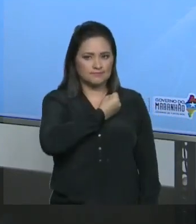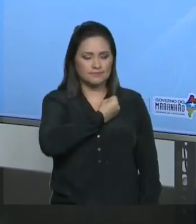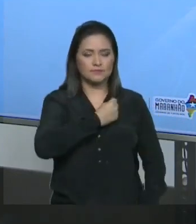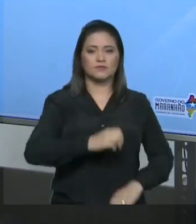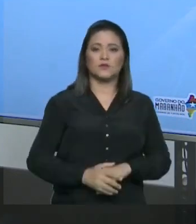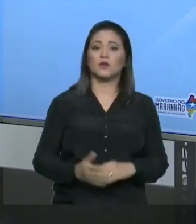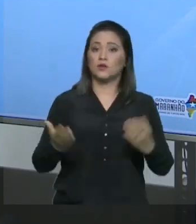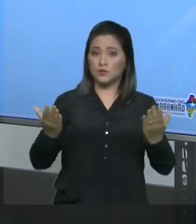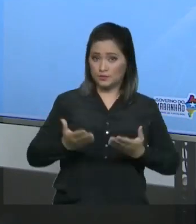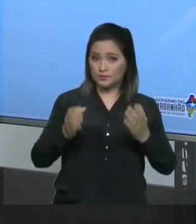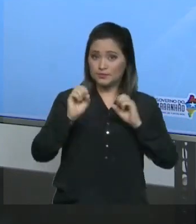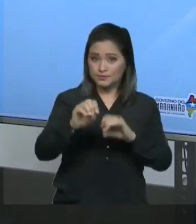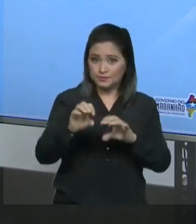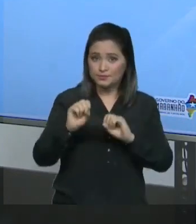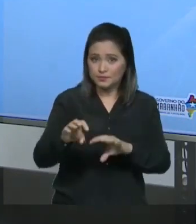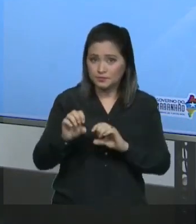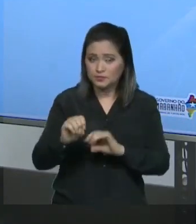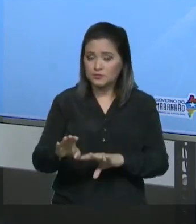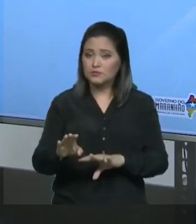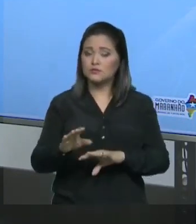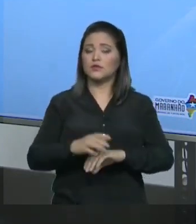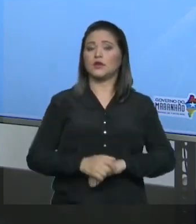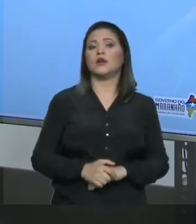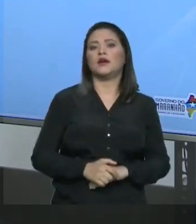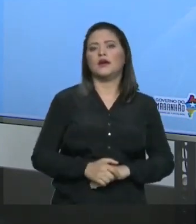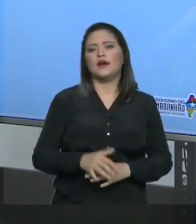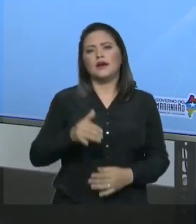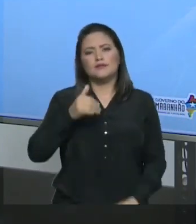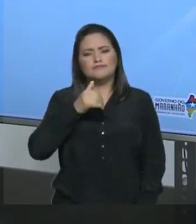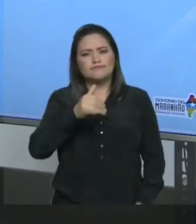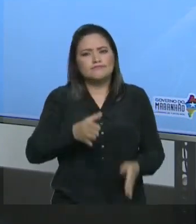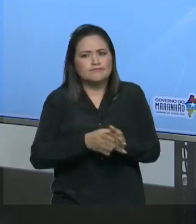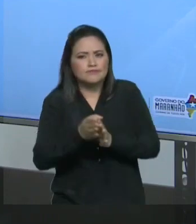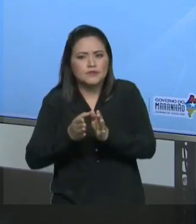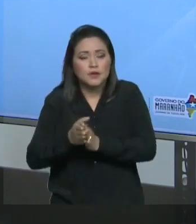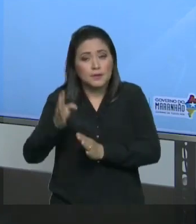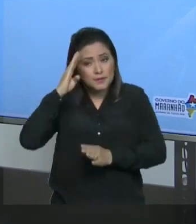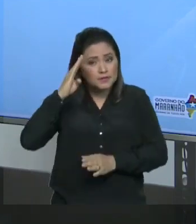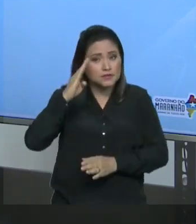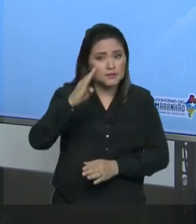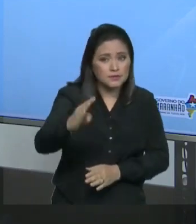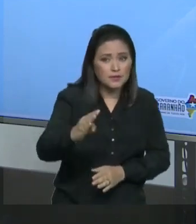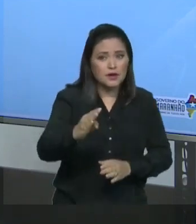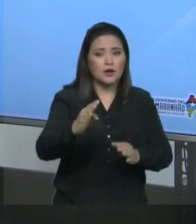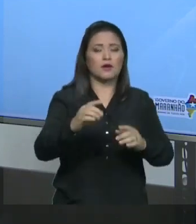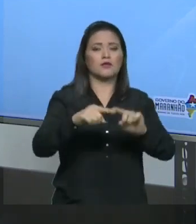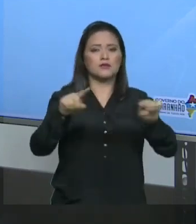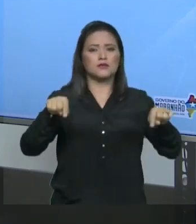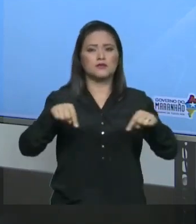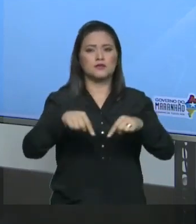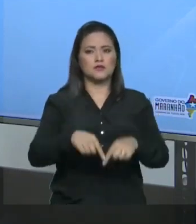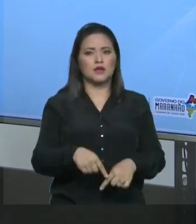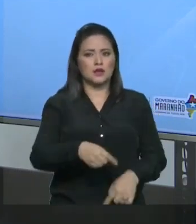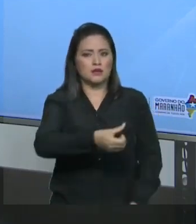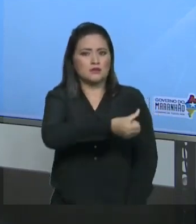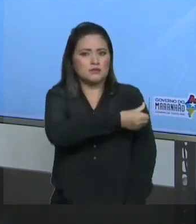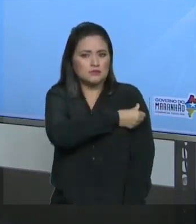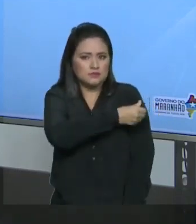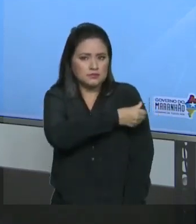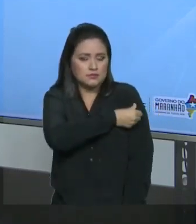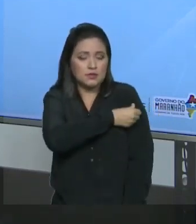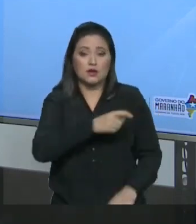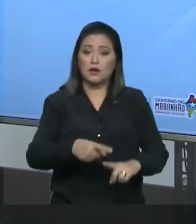essa aula é indicada inicialmente para a turminha aí do sexto ano, mas você que está no